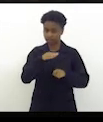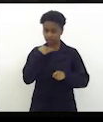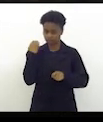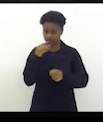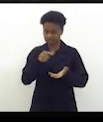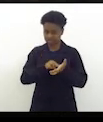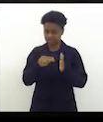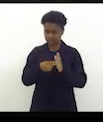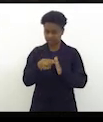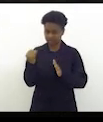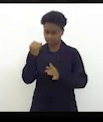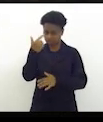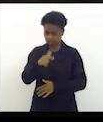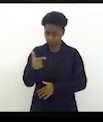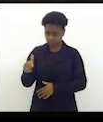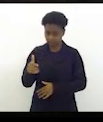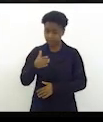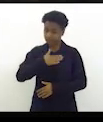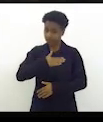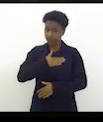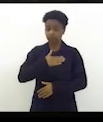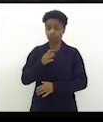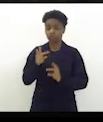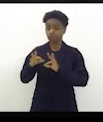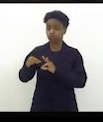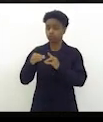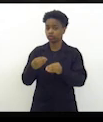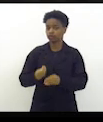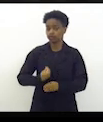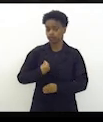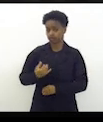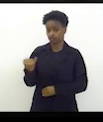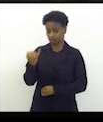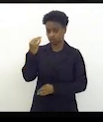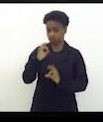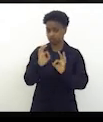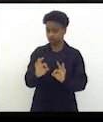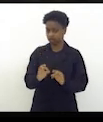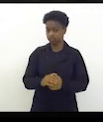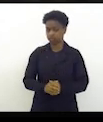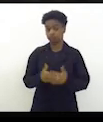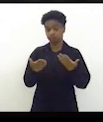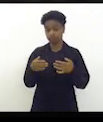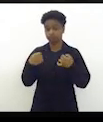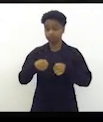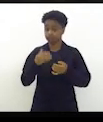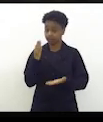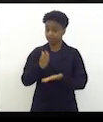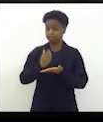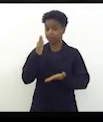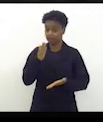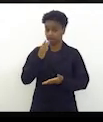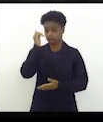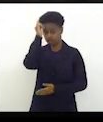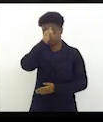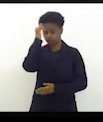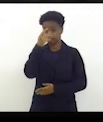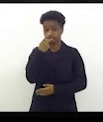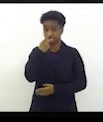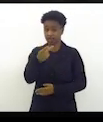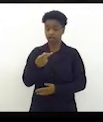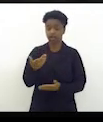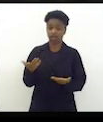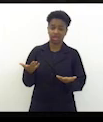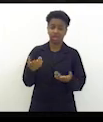para mim todas as vidas são importantes então vamos parar com essa palhaçada de falar porque